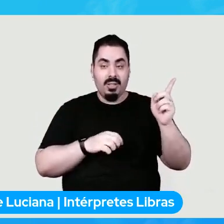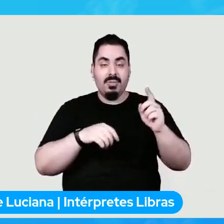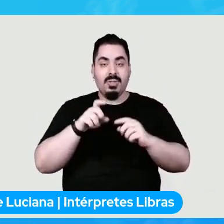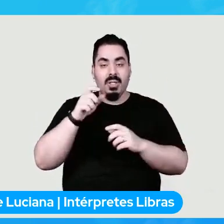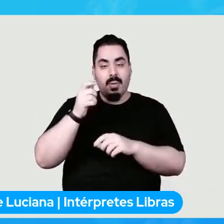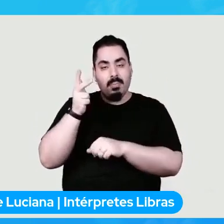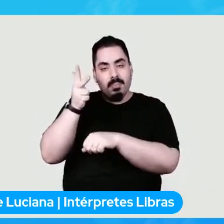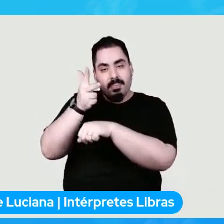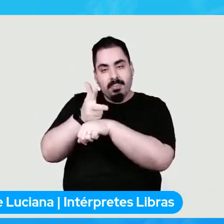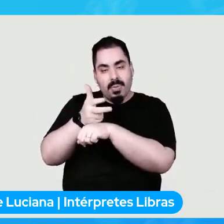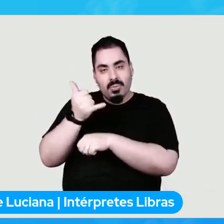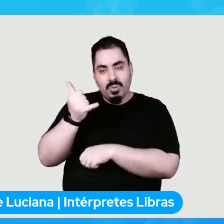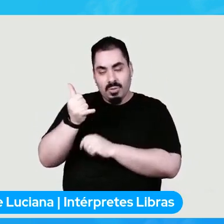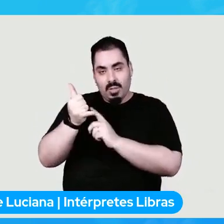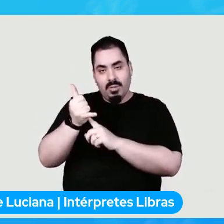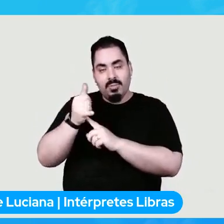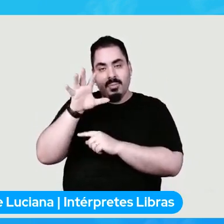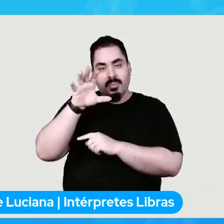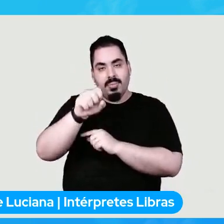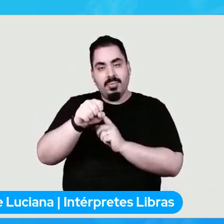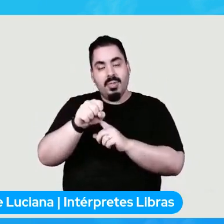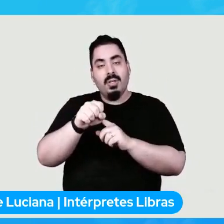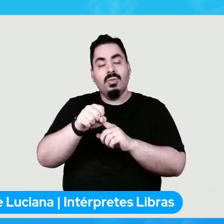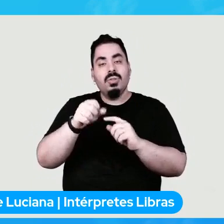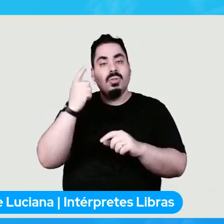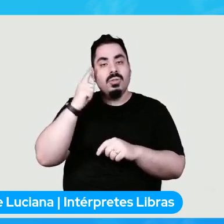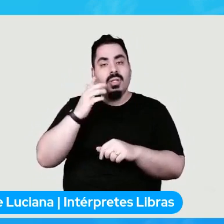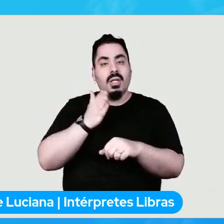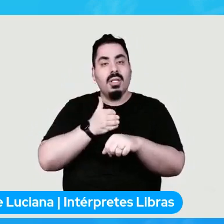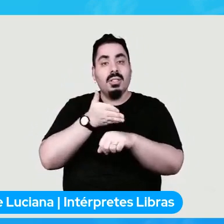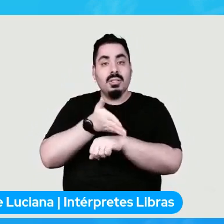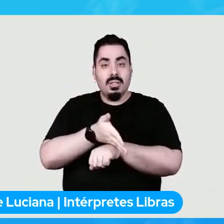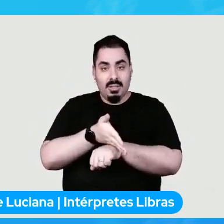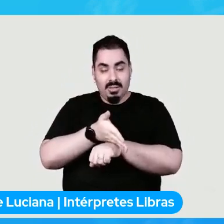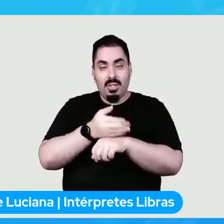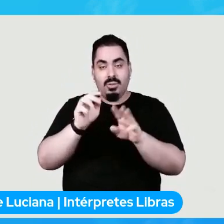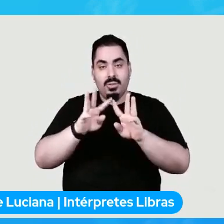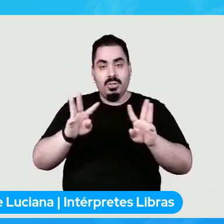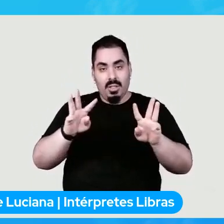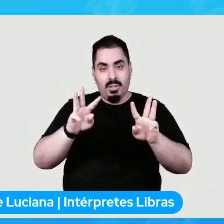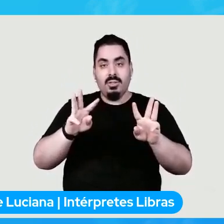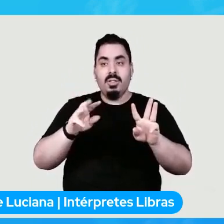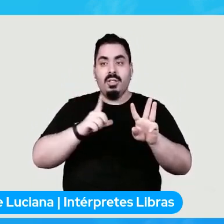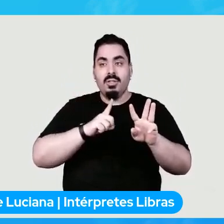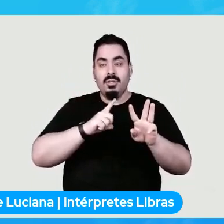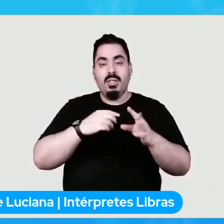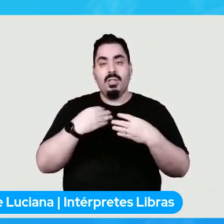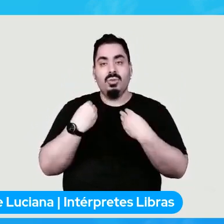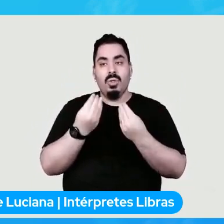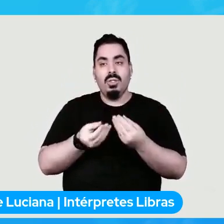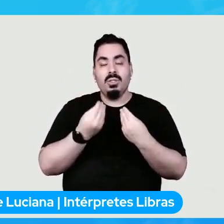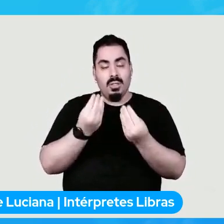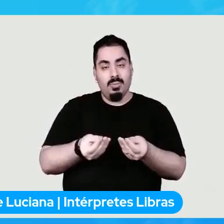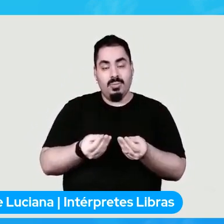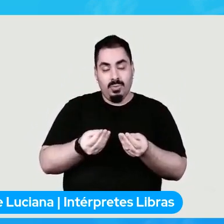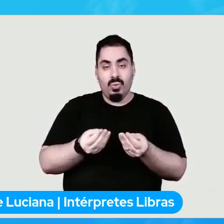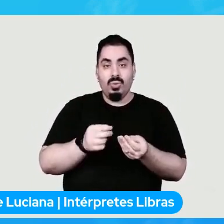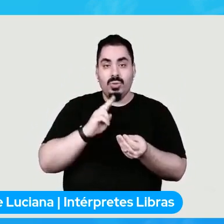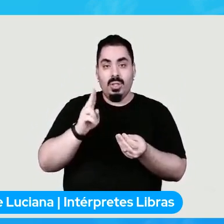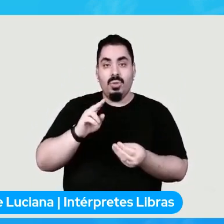por meio desse QR Code e a doação por meio do Evan Bright. Bem,